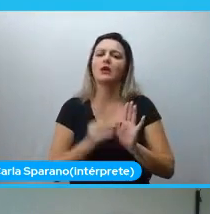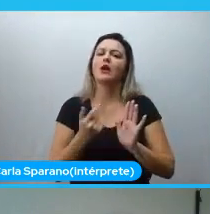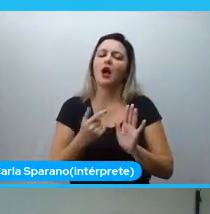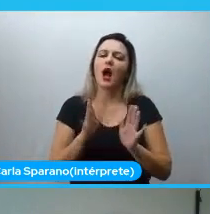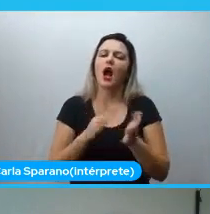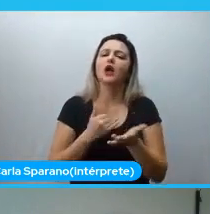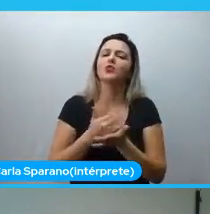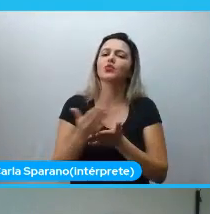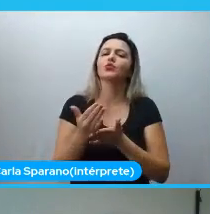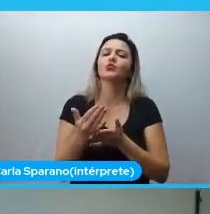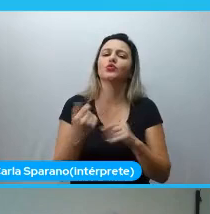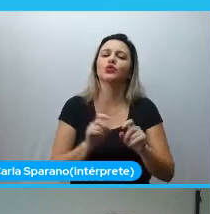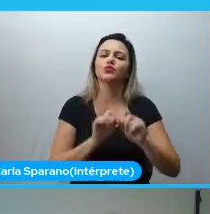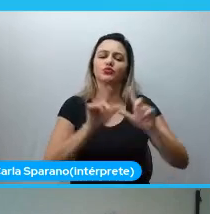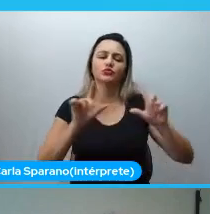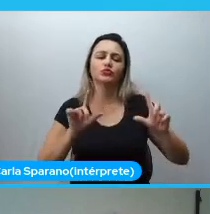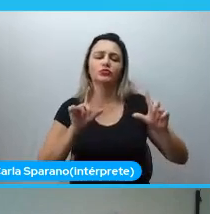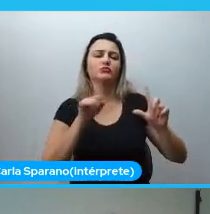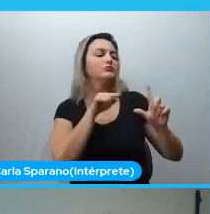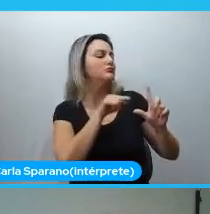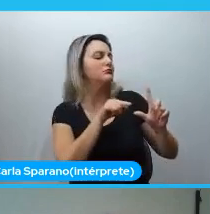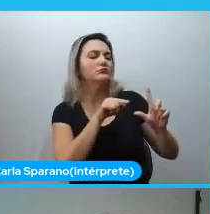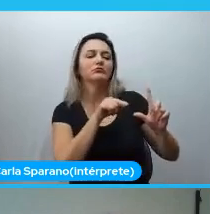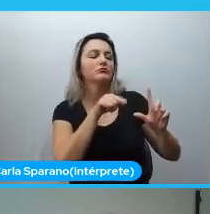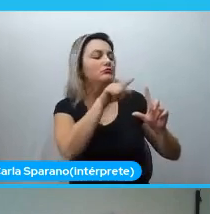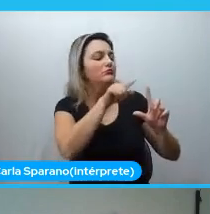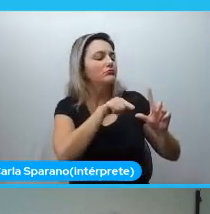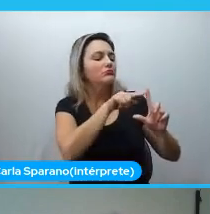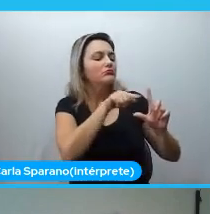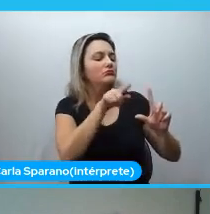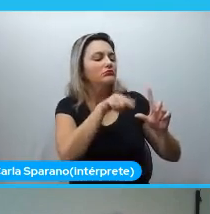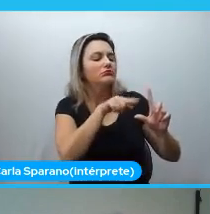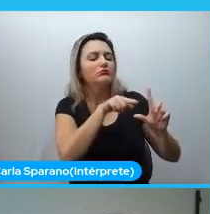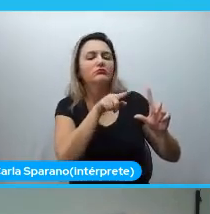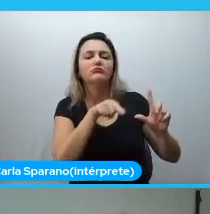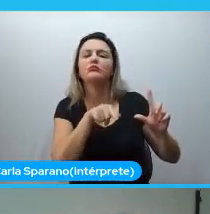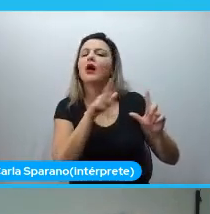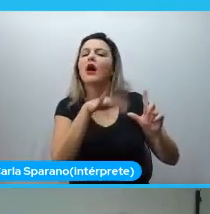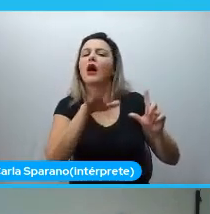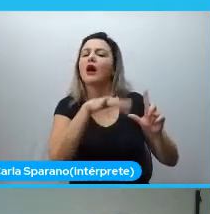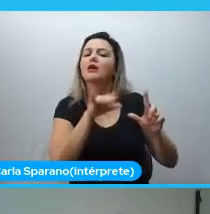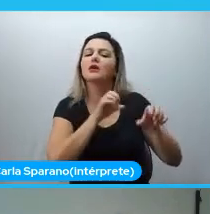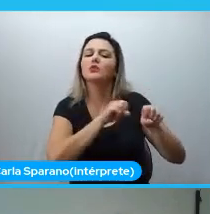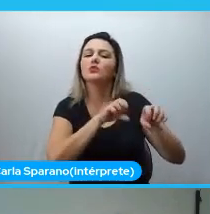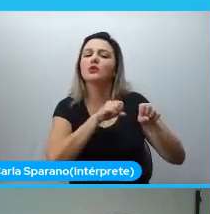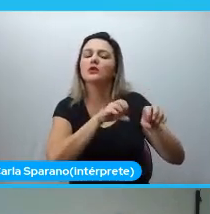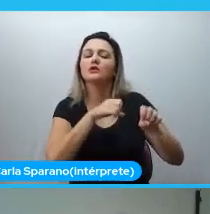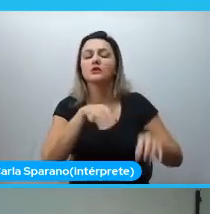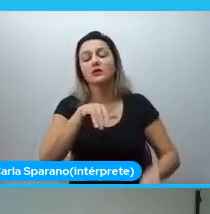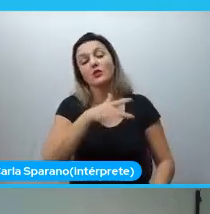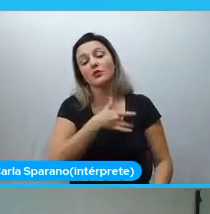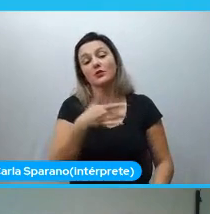para fazer educação e saúde e contribuir com a prevenção de quedas no ambiente hospitalar.